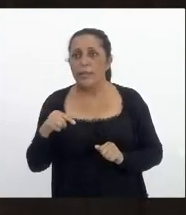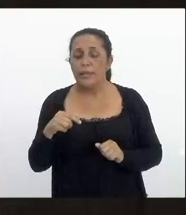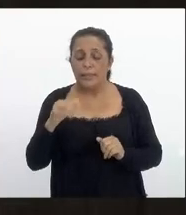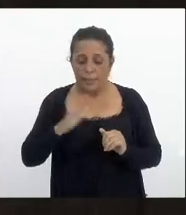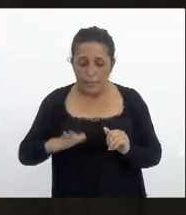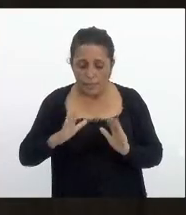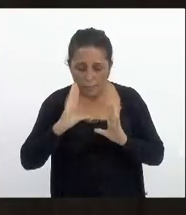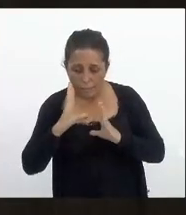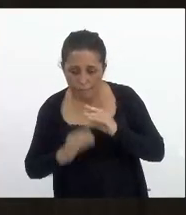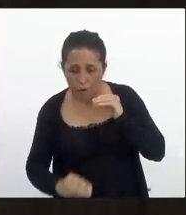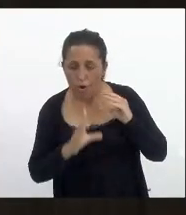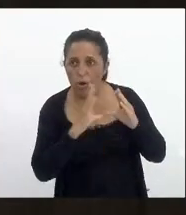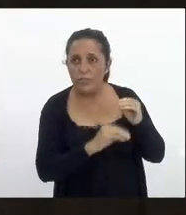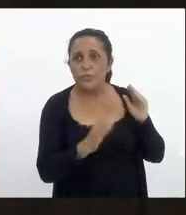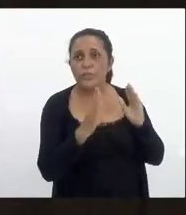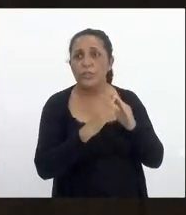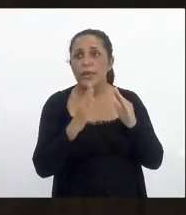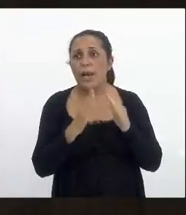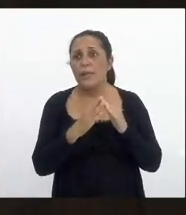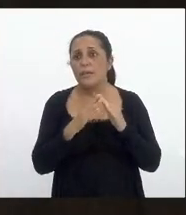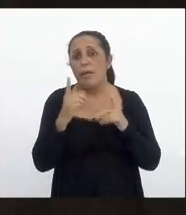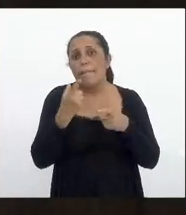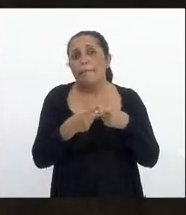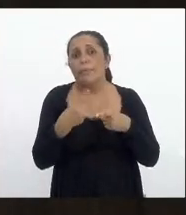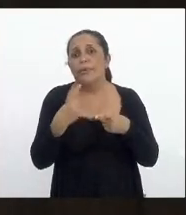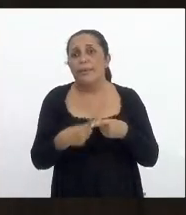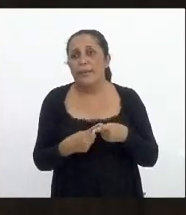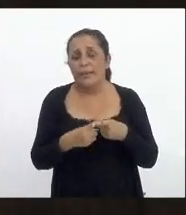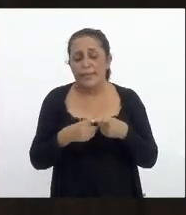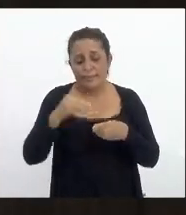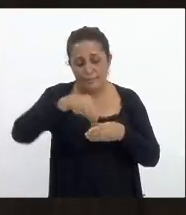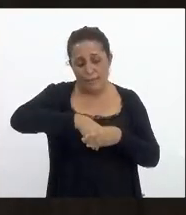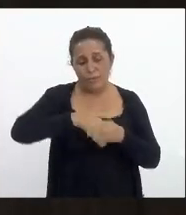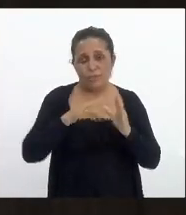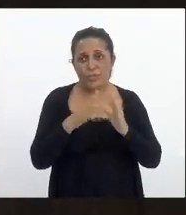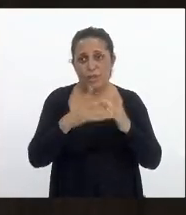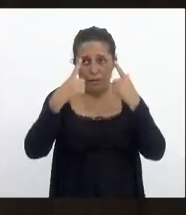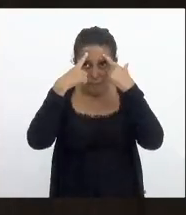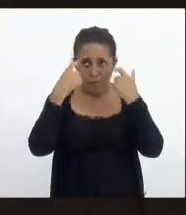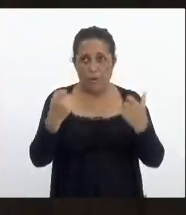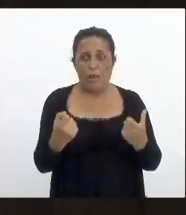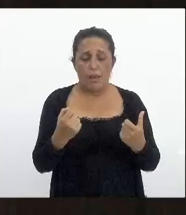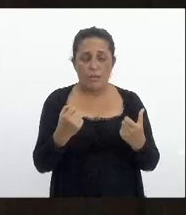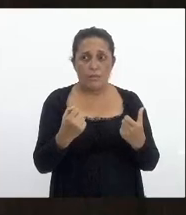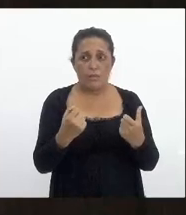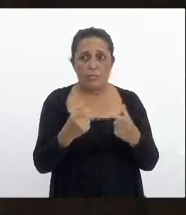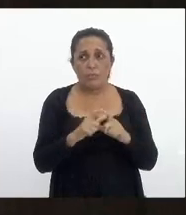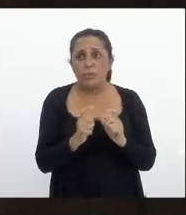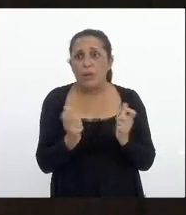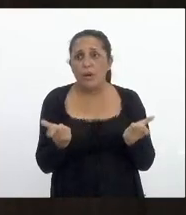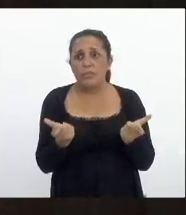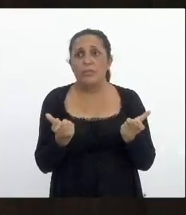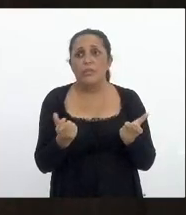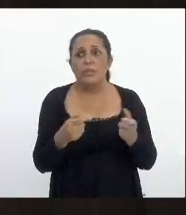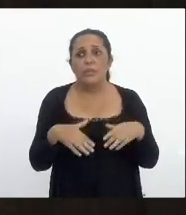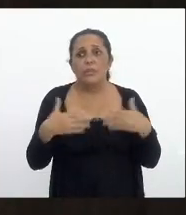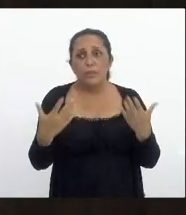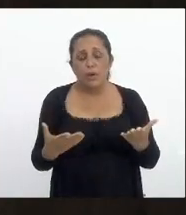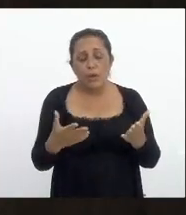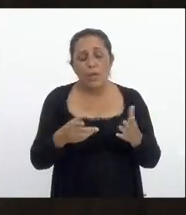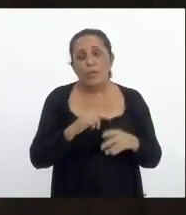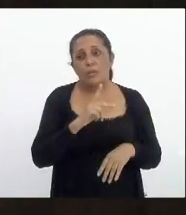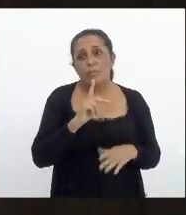de casa por conta de um processo de violência doméstica enorme então nesse sentido eu acho que esse